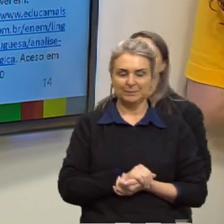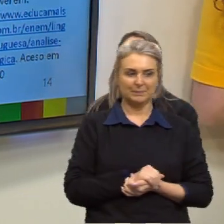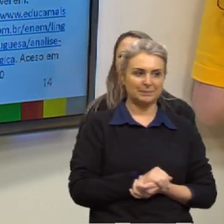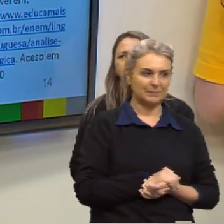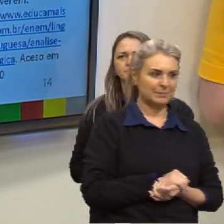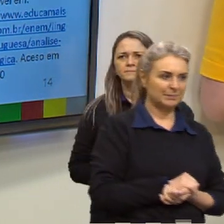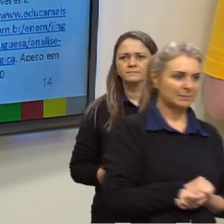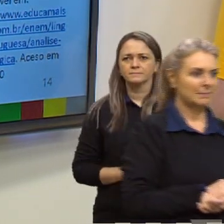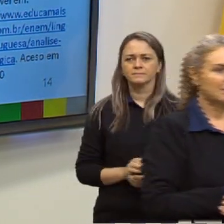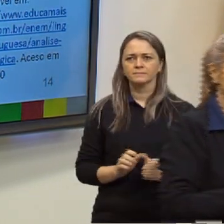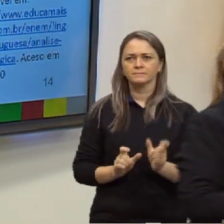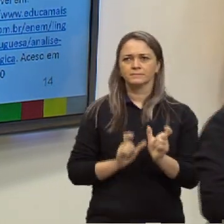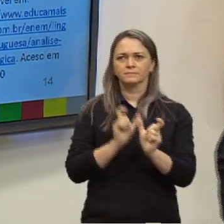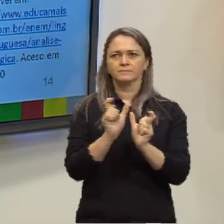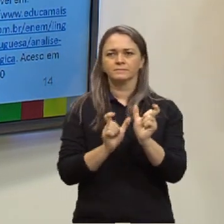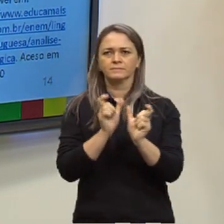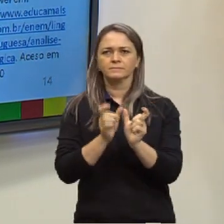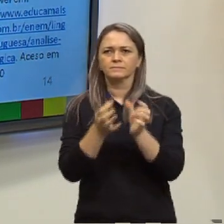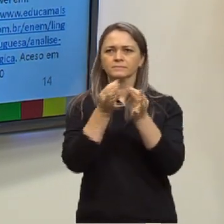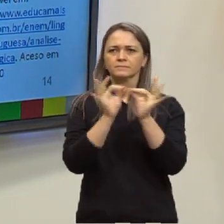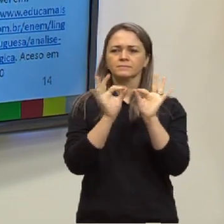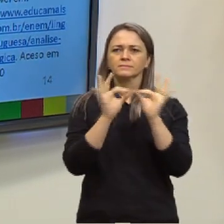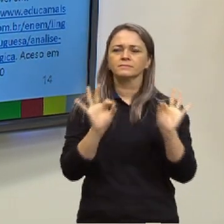morfologia e sintaxe.